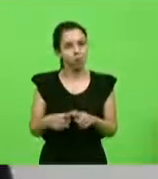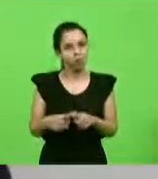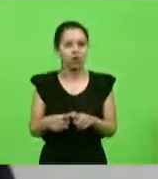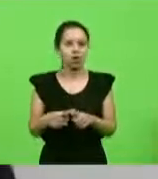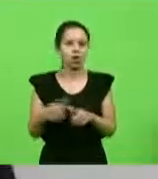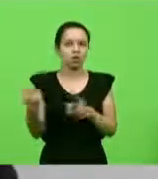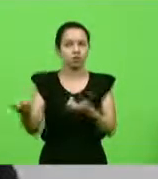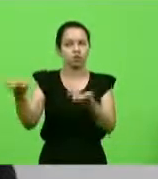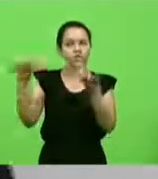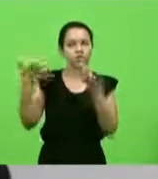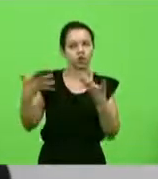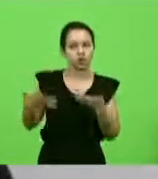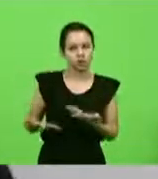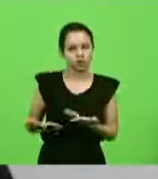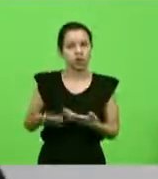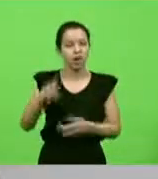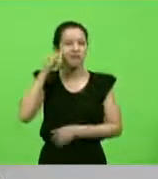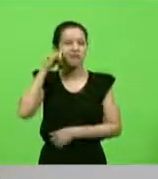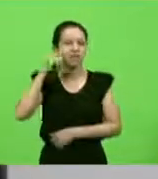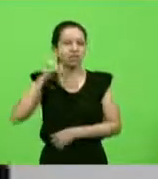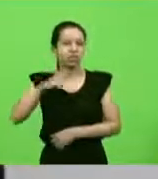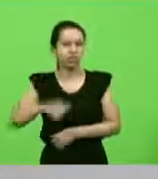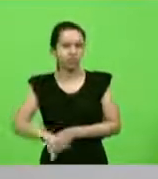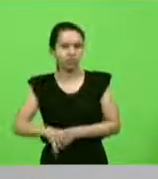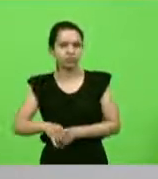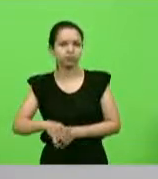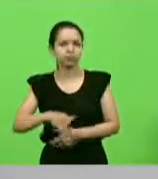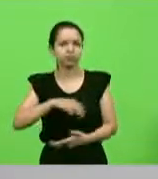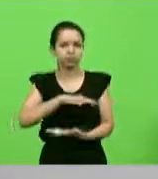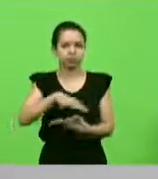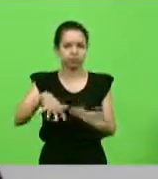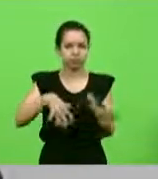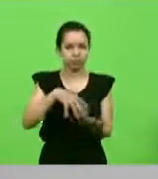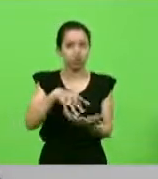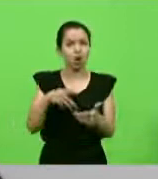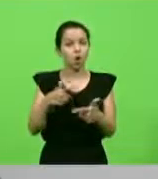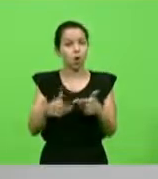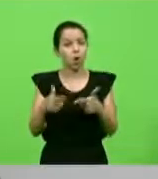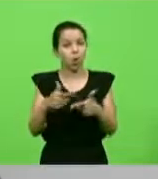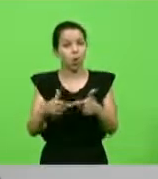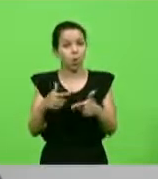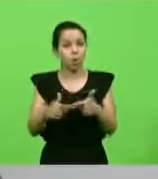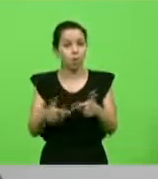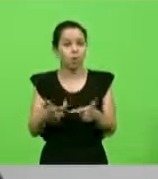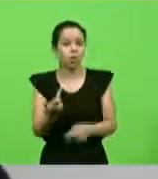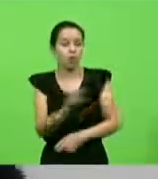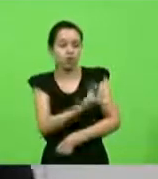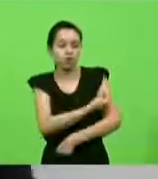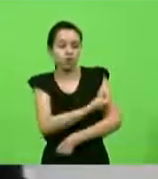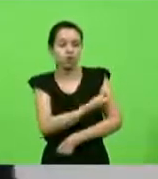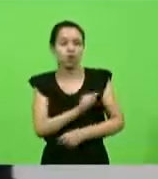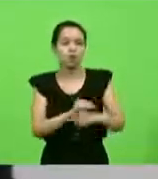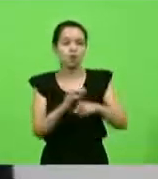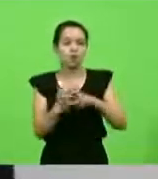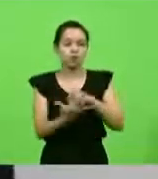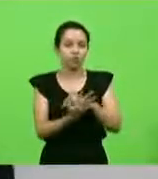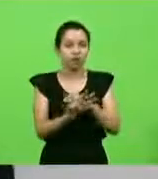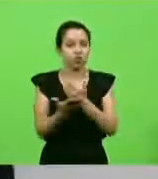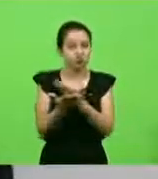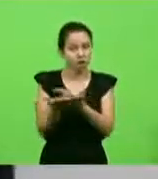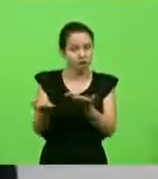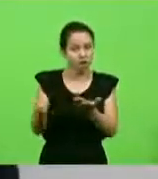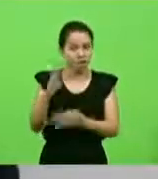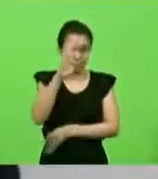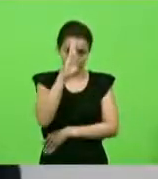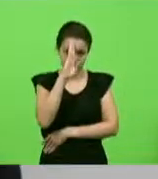justificativa, evitar que ocorra conflito com a imunização da Covid-19, que é a prioridade nesse